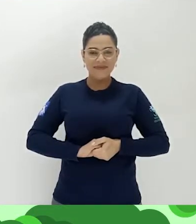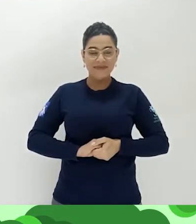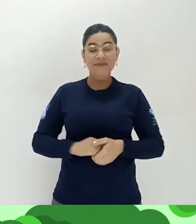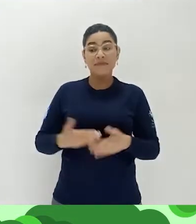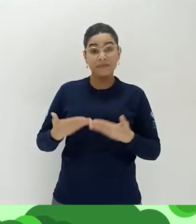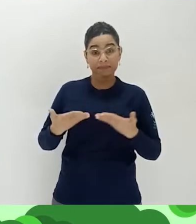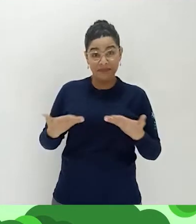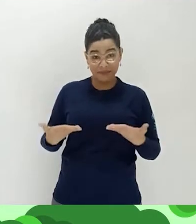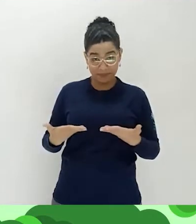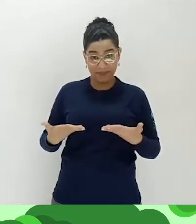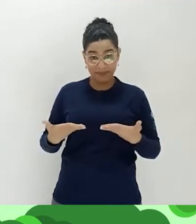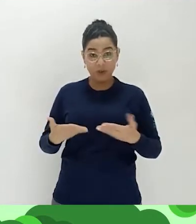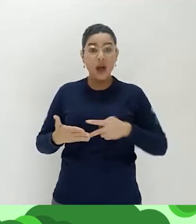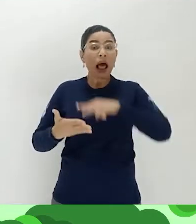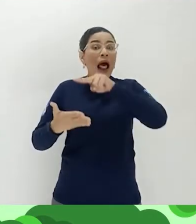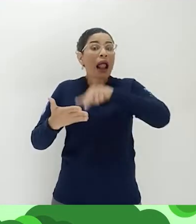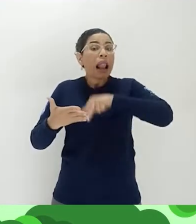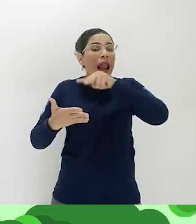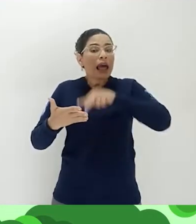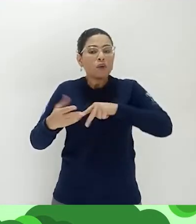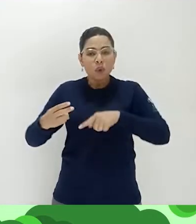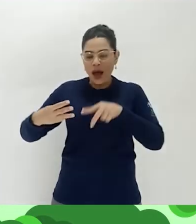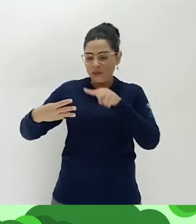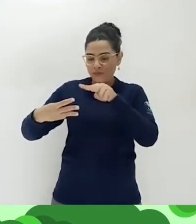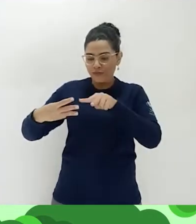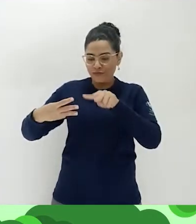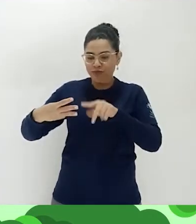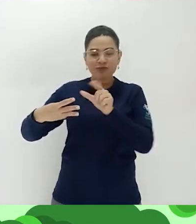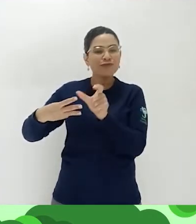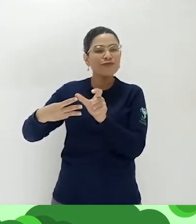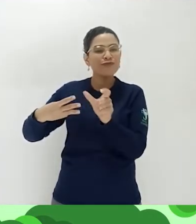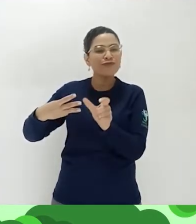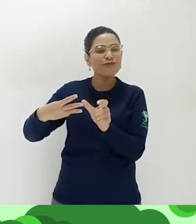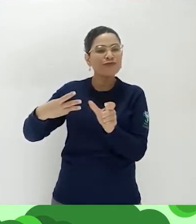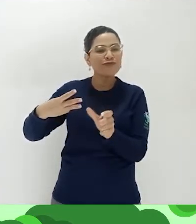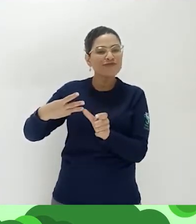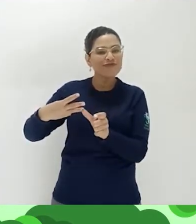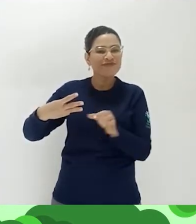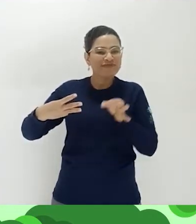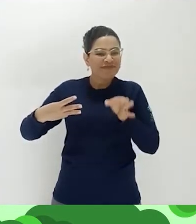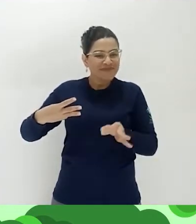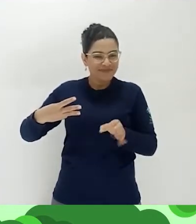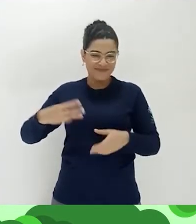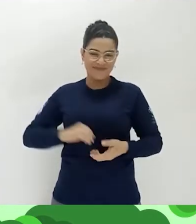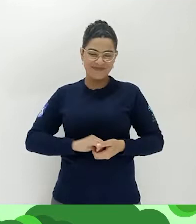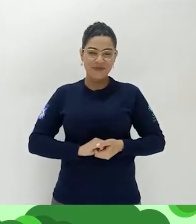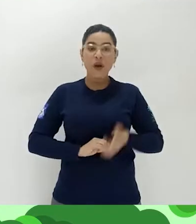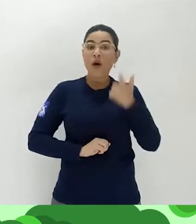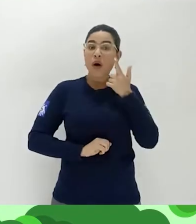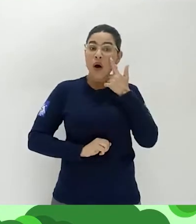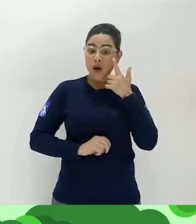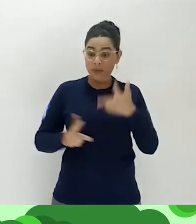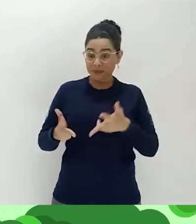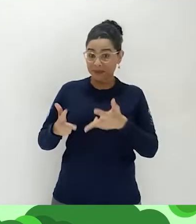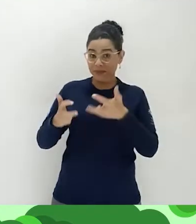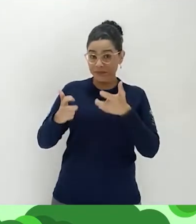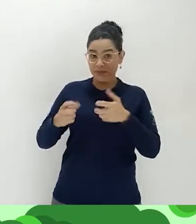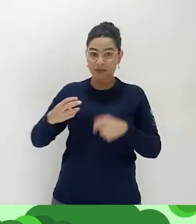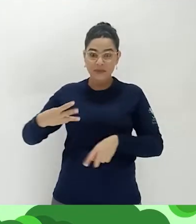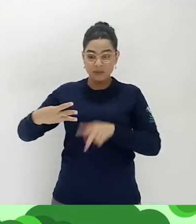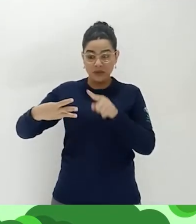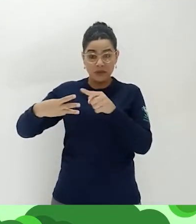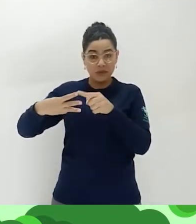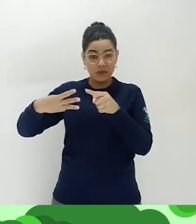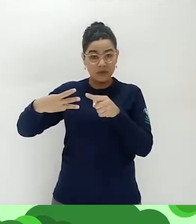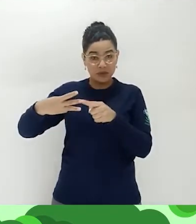Bom, vamos juntos ler as palavras que tem aí pra gente descobrir onde tá escrito girafa? Vocês podem ver, ó, que as duas